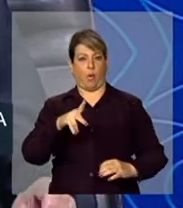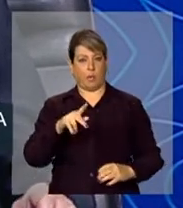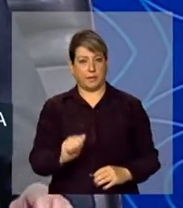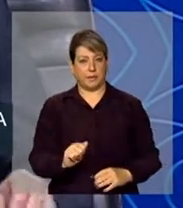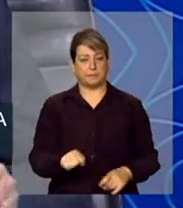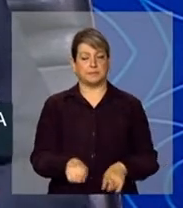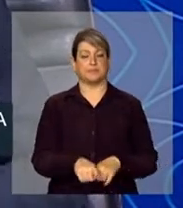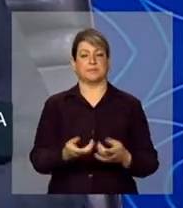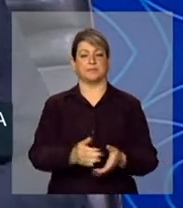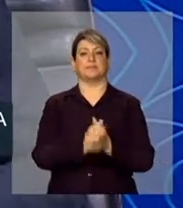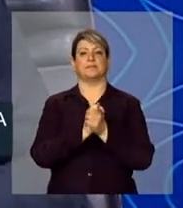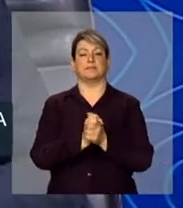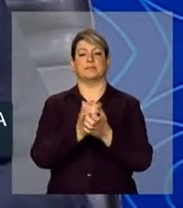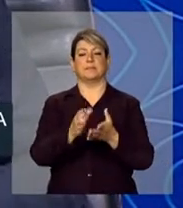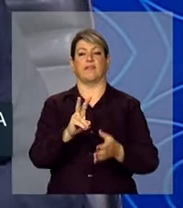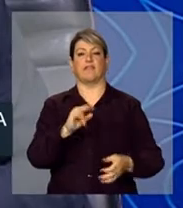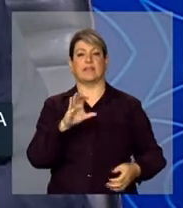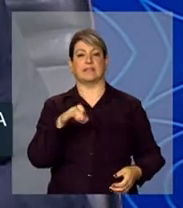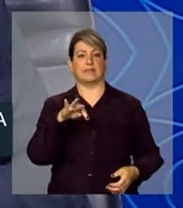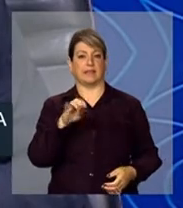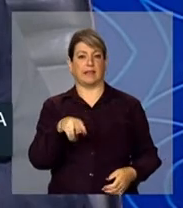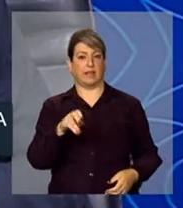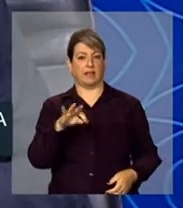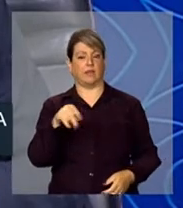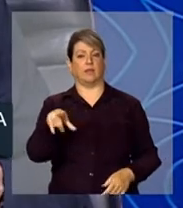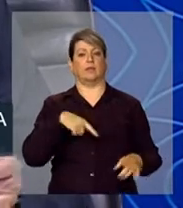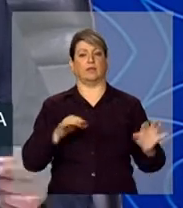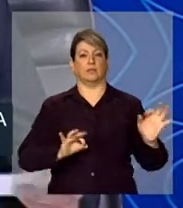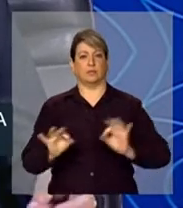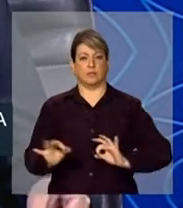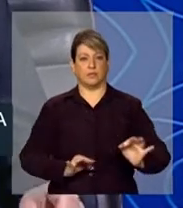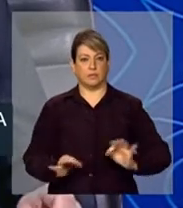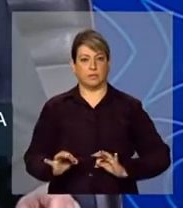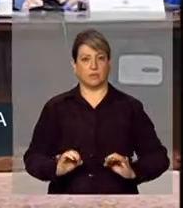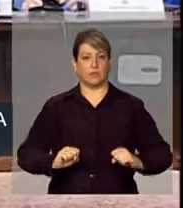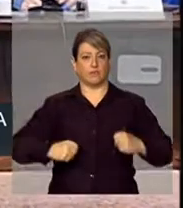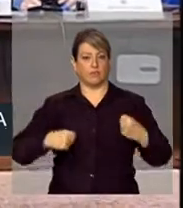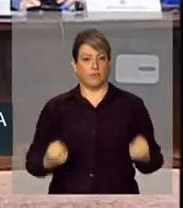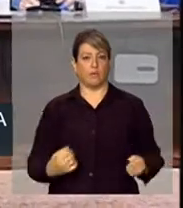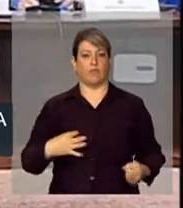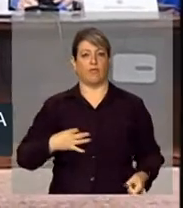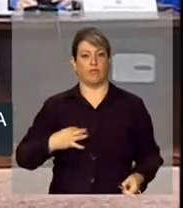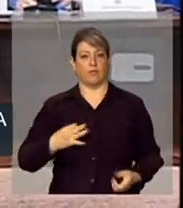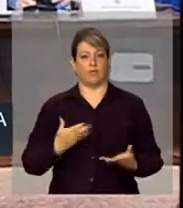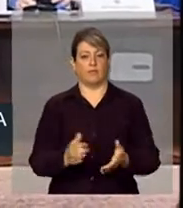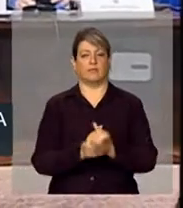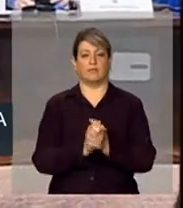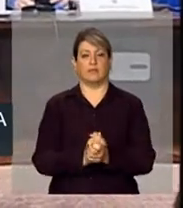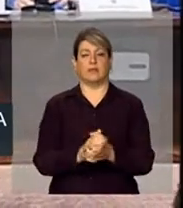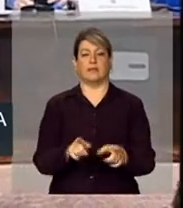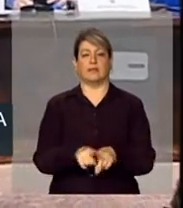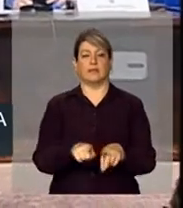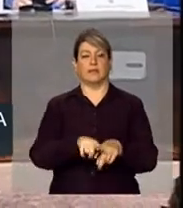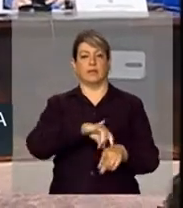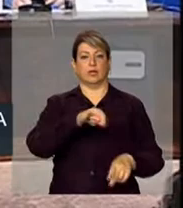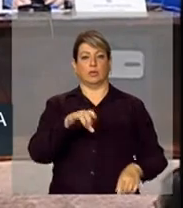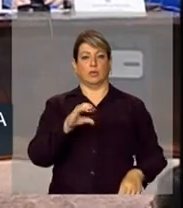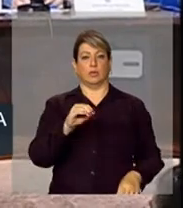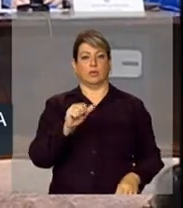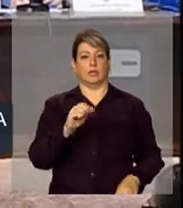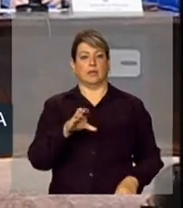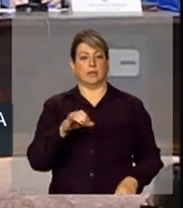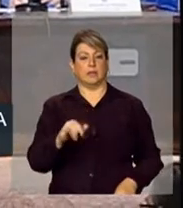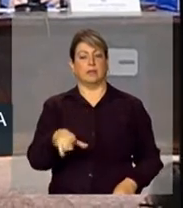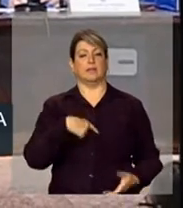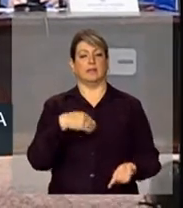Prezado Vicente Neto, que coordena o esforço do voluntariado, Prezado amigo Joacir, secretário